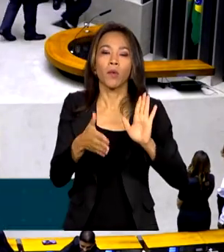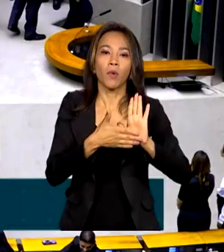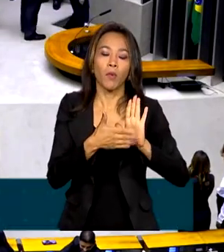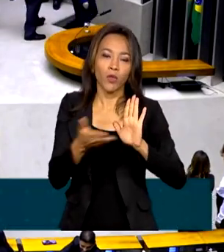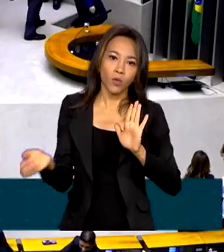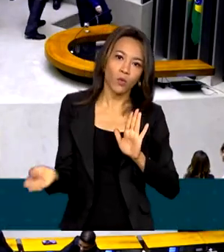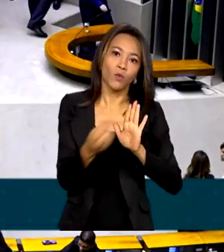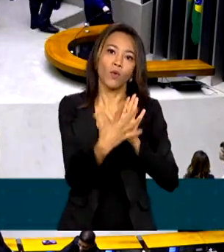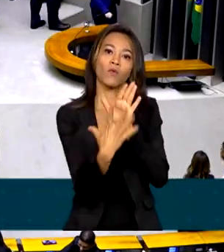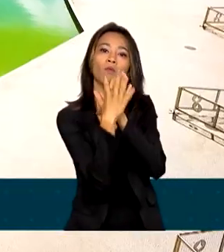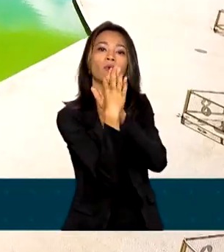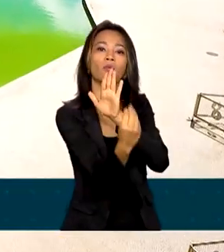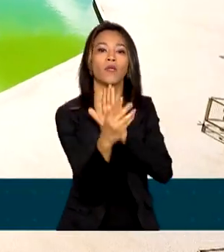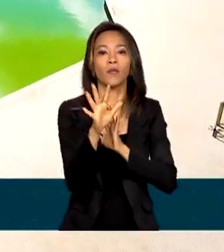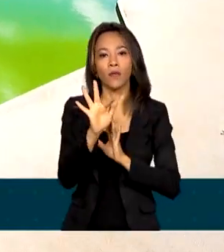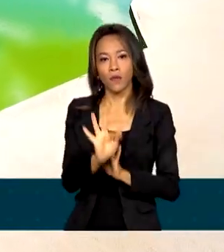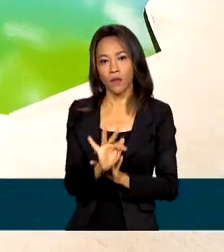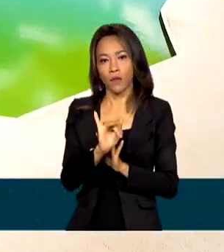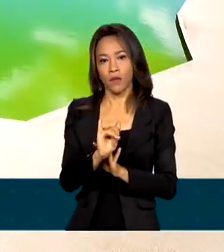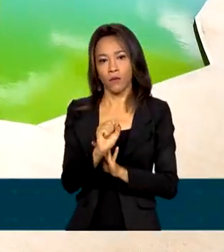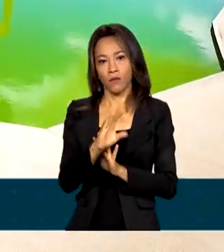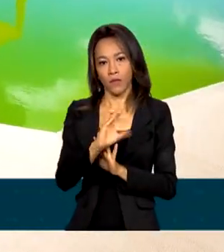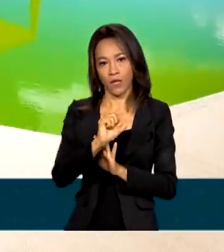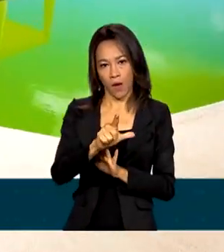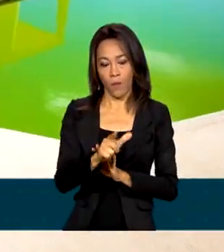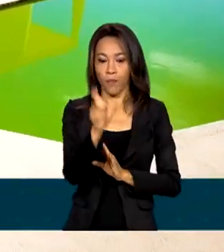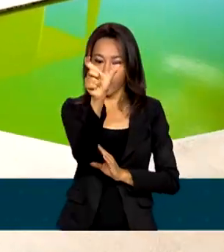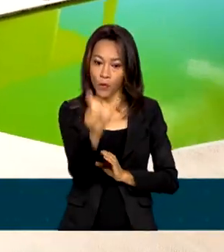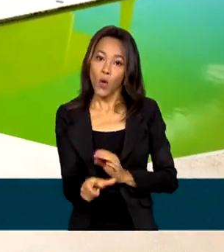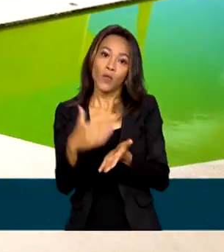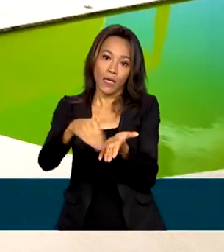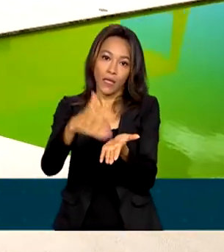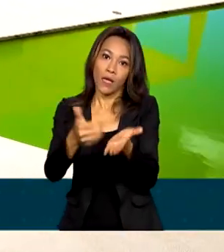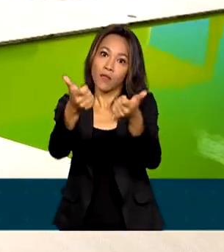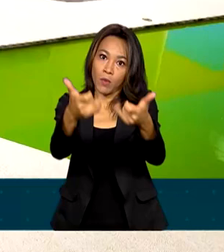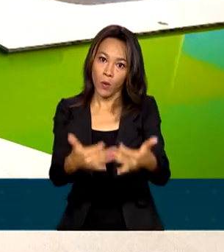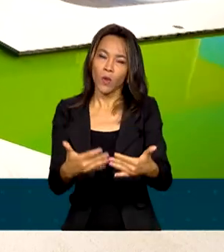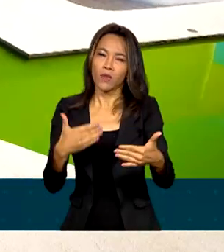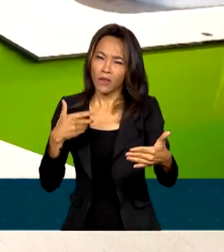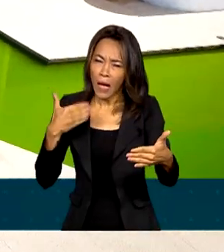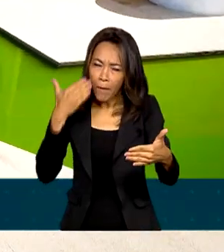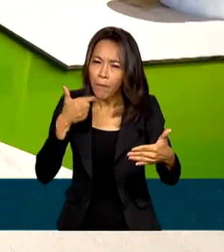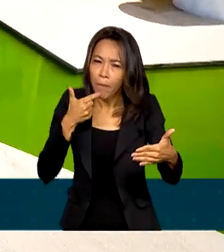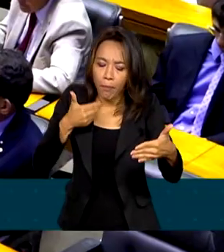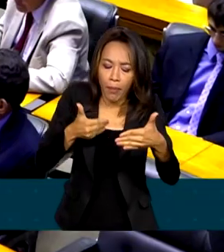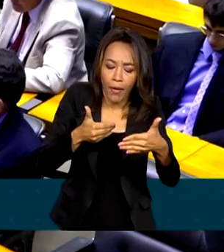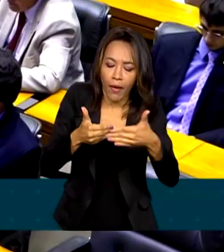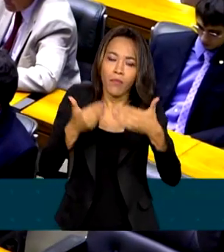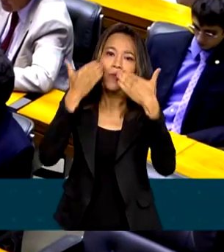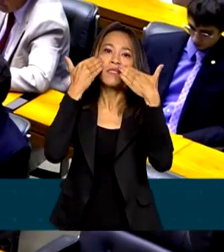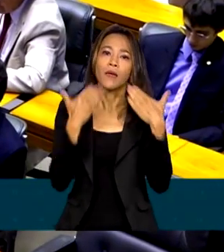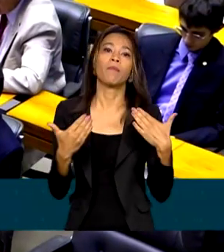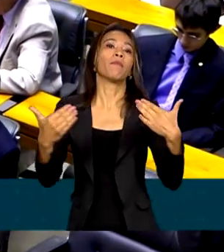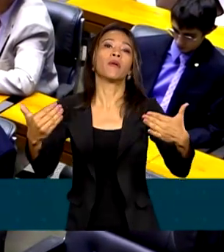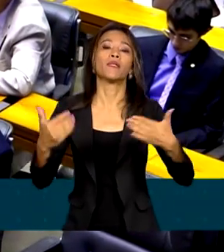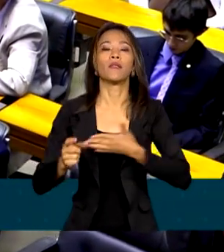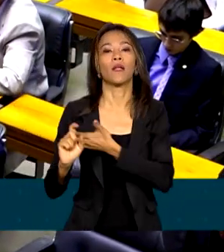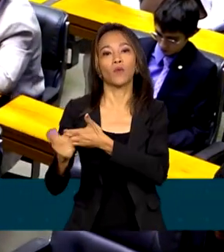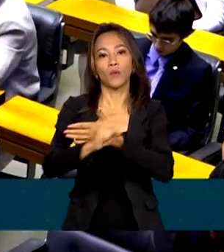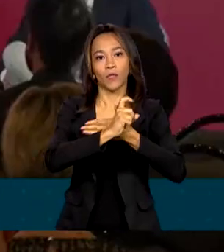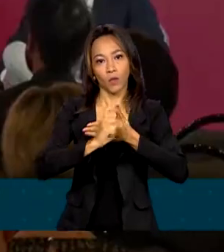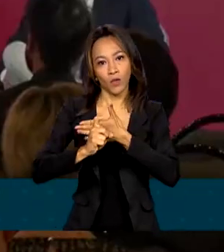novo marco fiscal. Segundo o secretário, o projeto está próximo de ser apresentado pelo Executivo para a apreciação dos